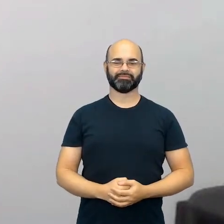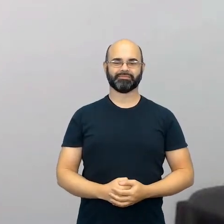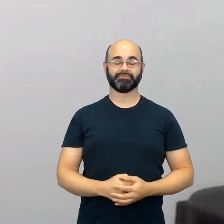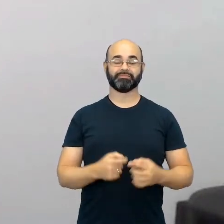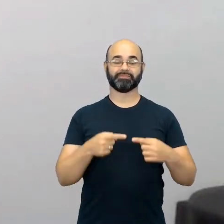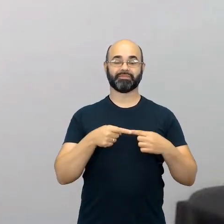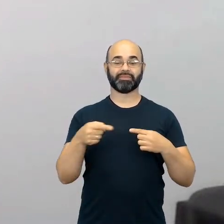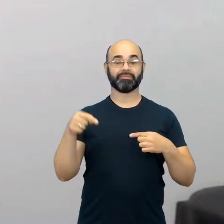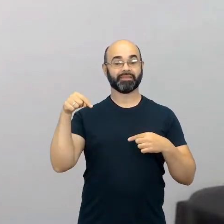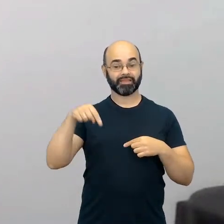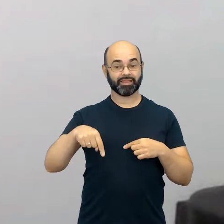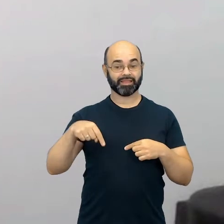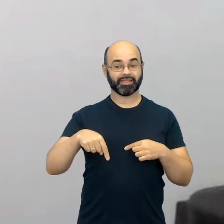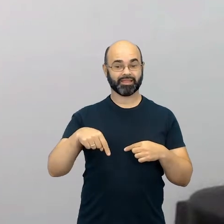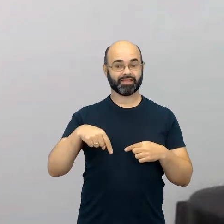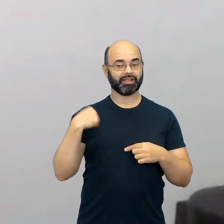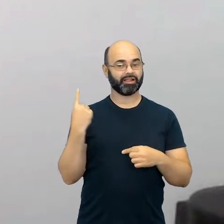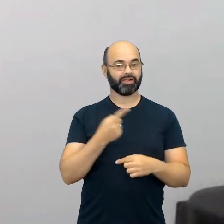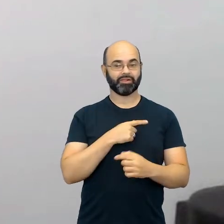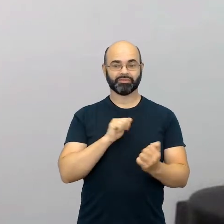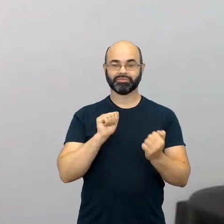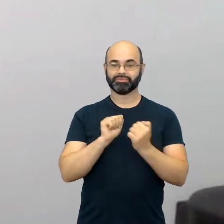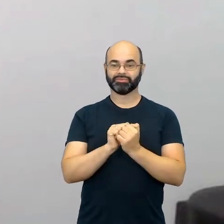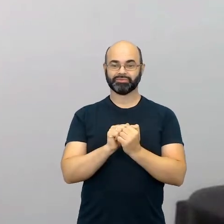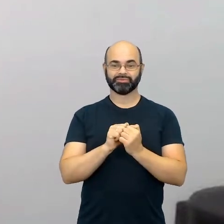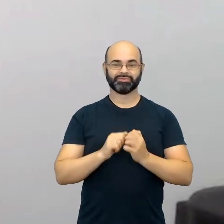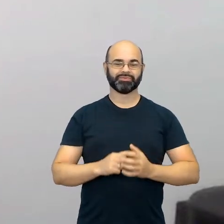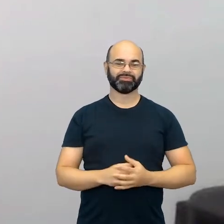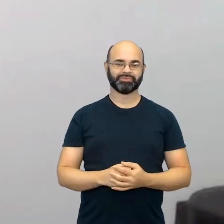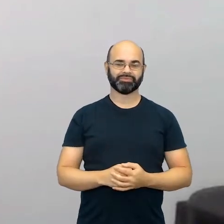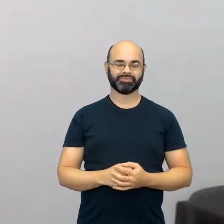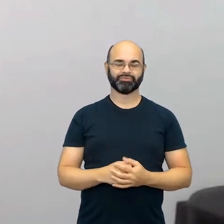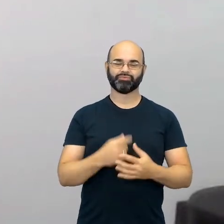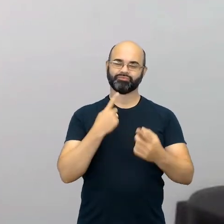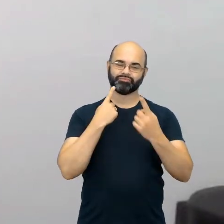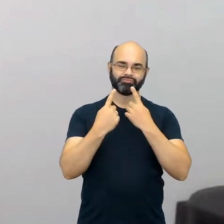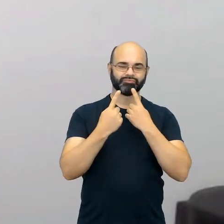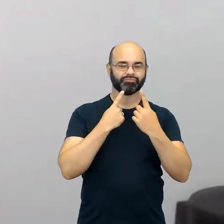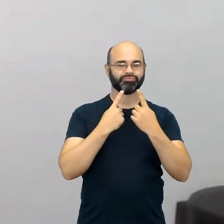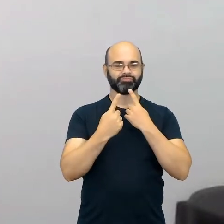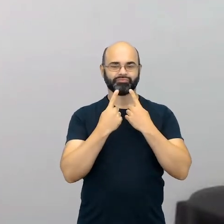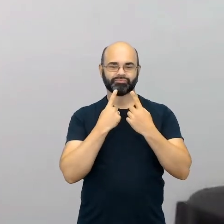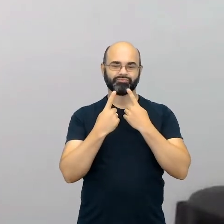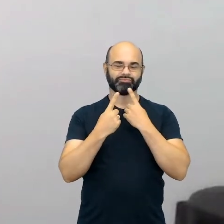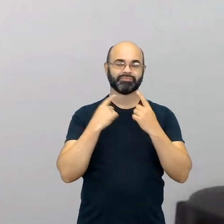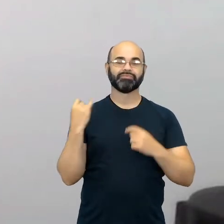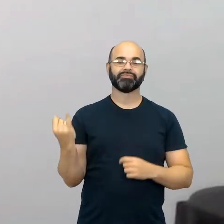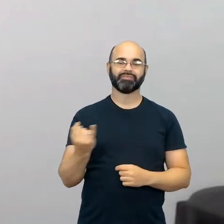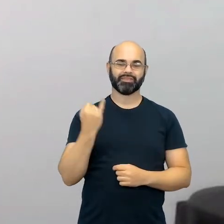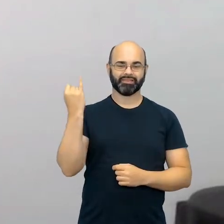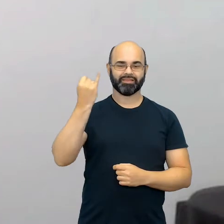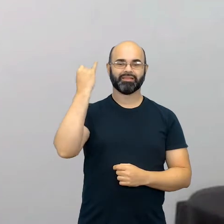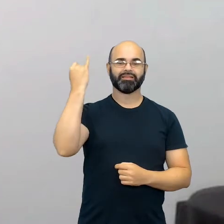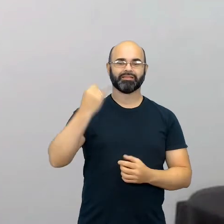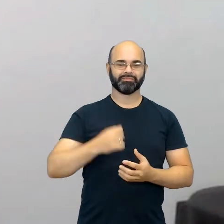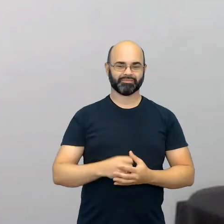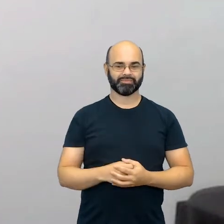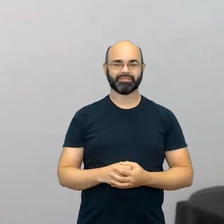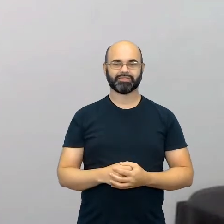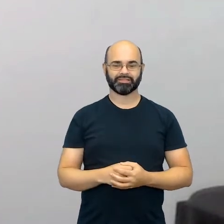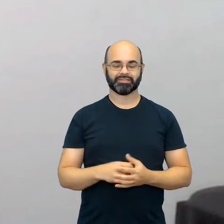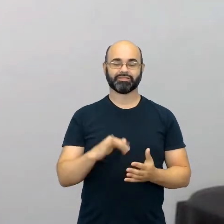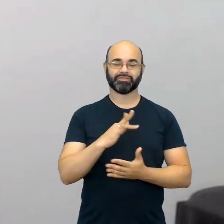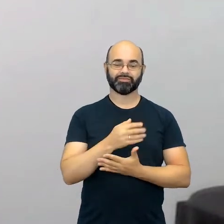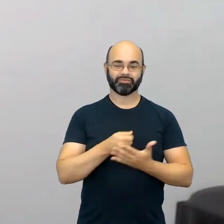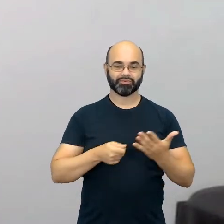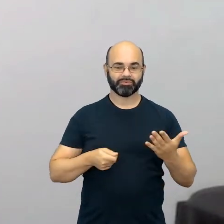a gente, é muito importante esse diálogo que a gente tem criado com vocês, através dos nossos formulários também,